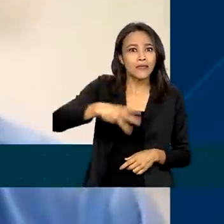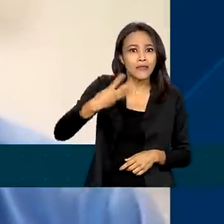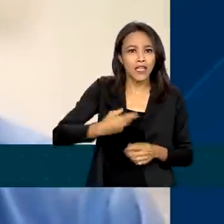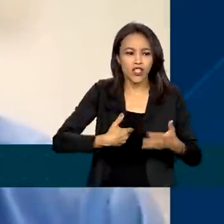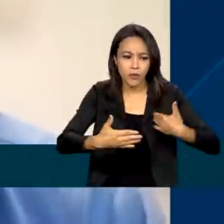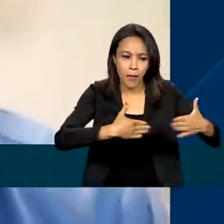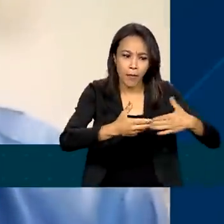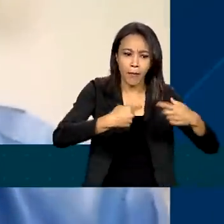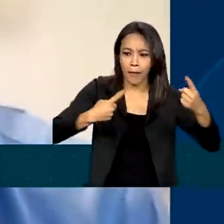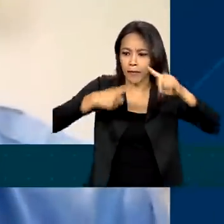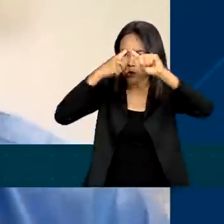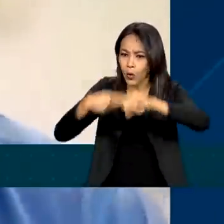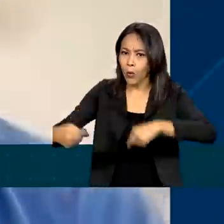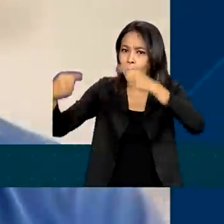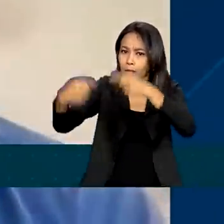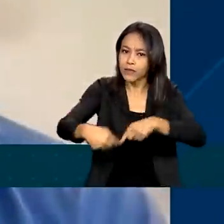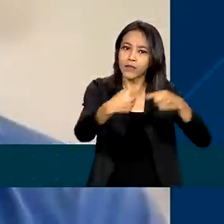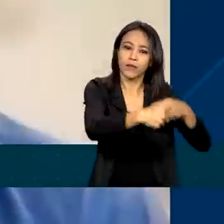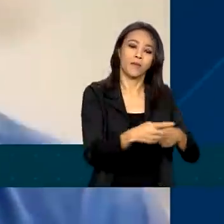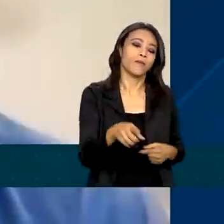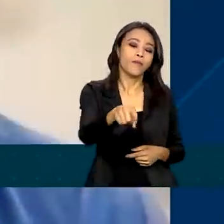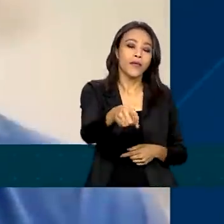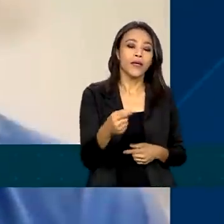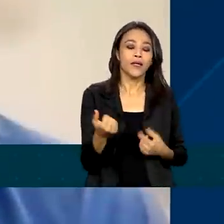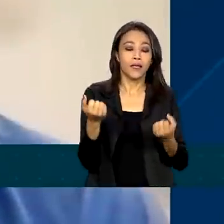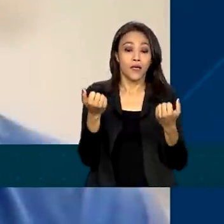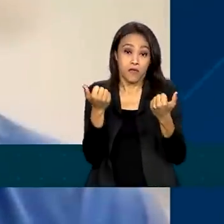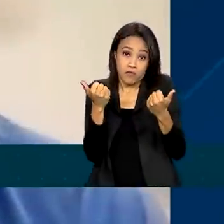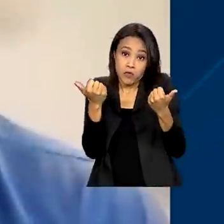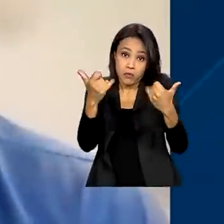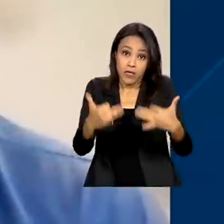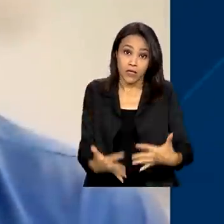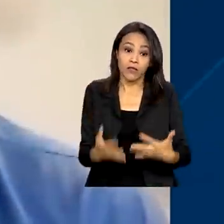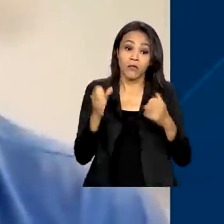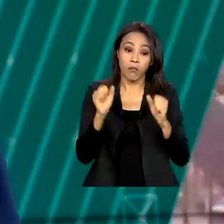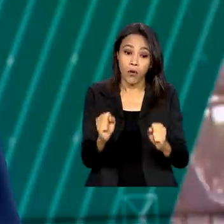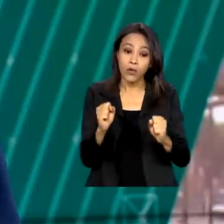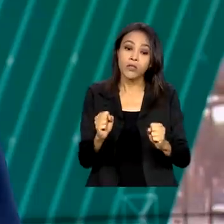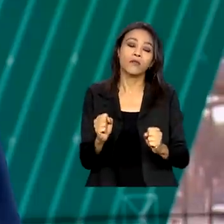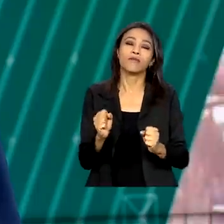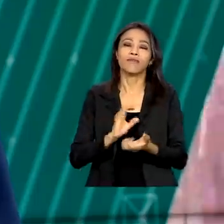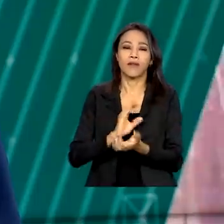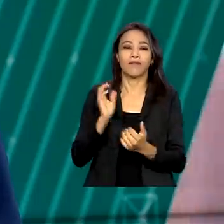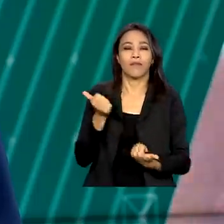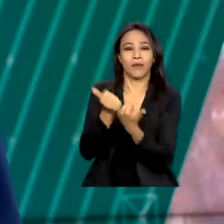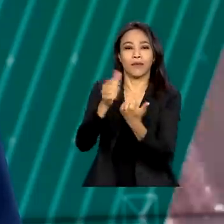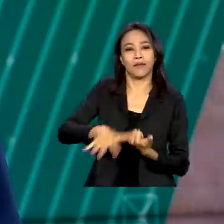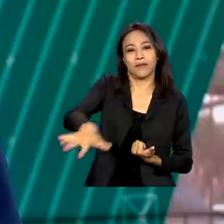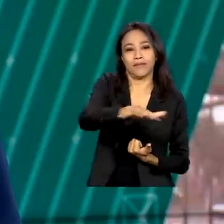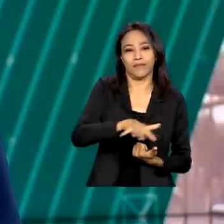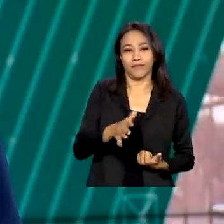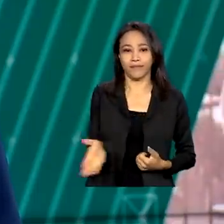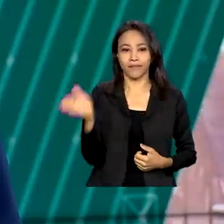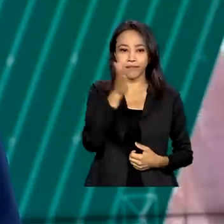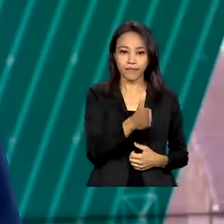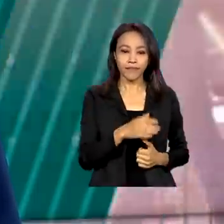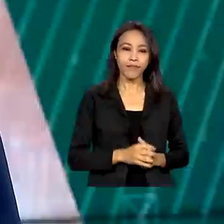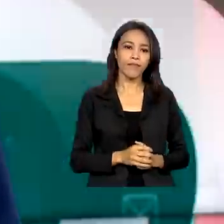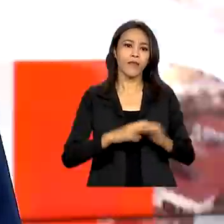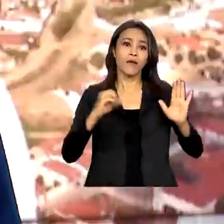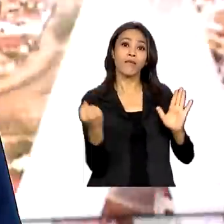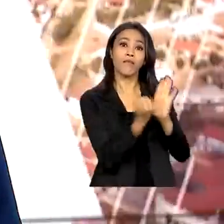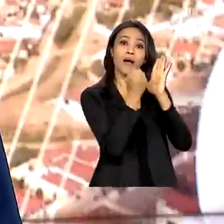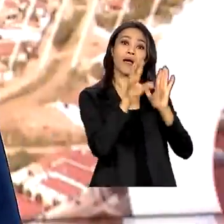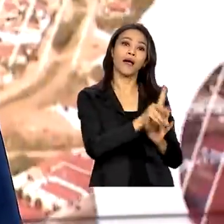R 6 a R$ 8 bilhões que podem ser direcionados a esse segmento. Para marcar o Dia Nacional do